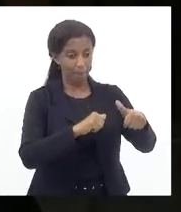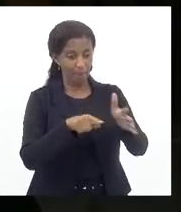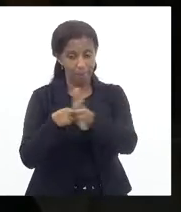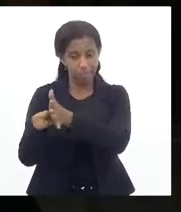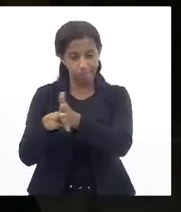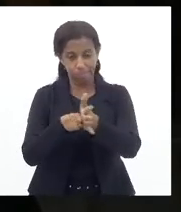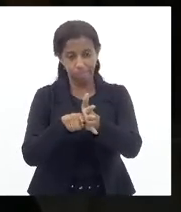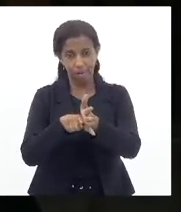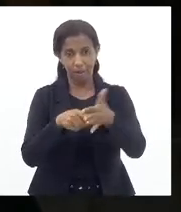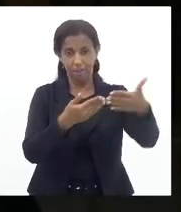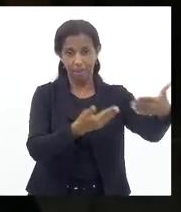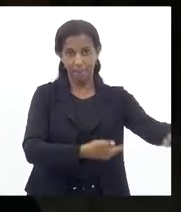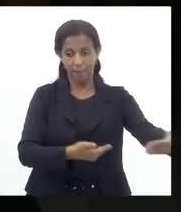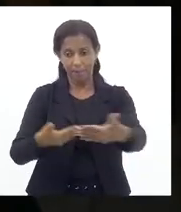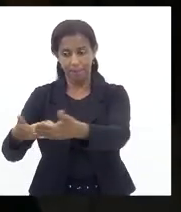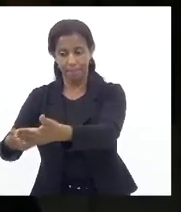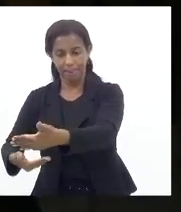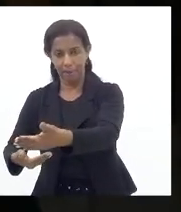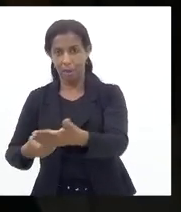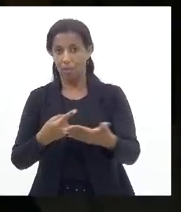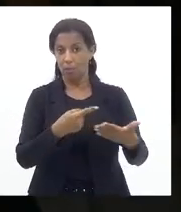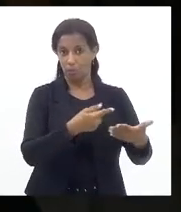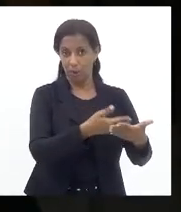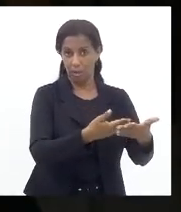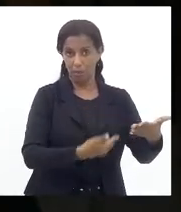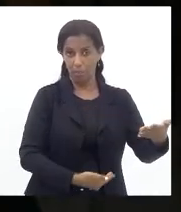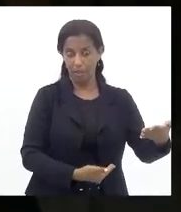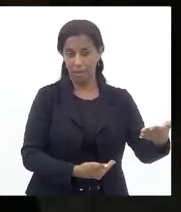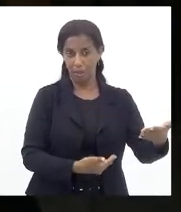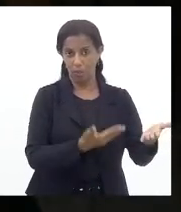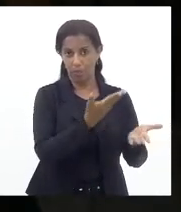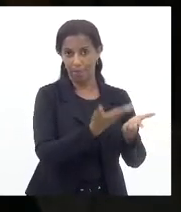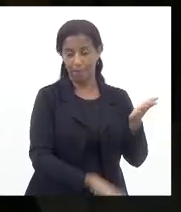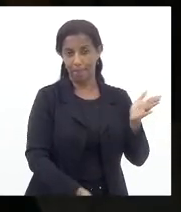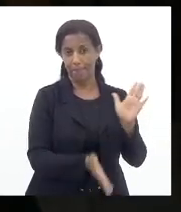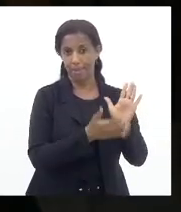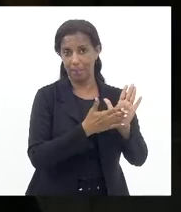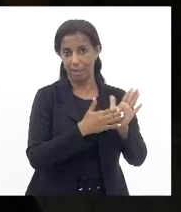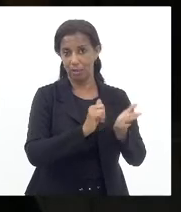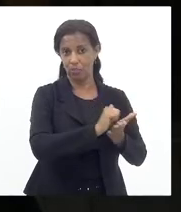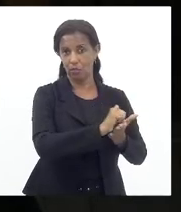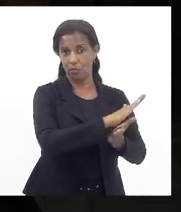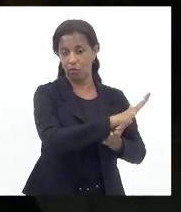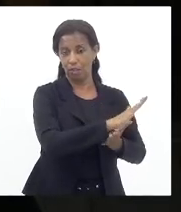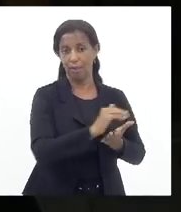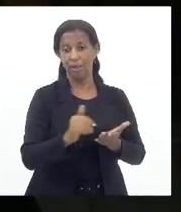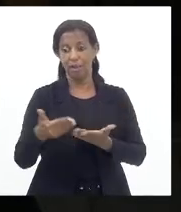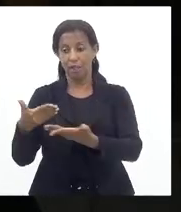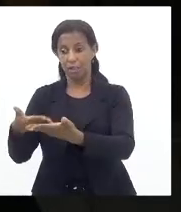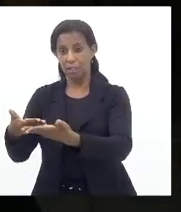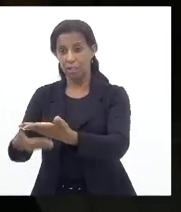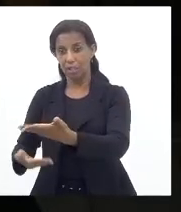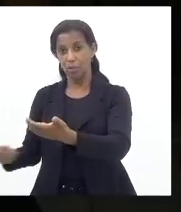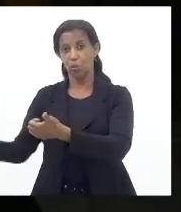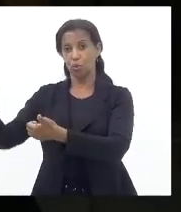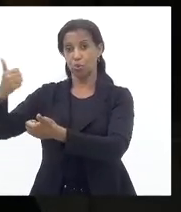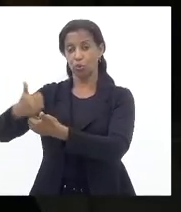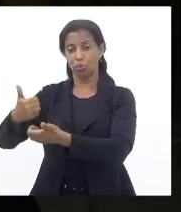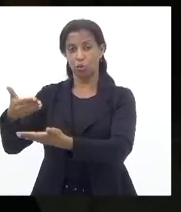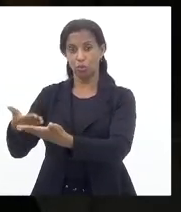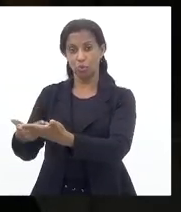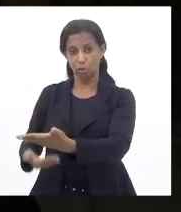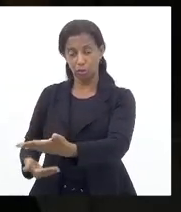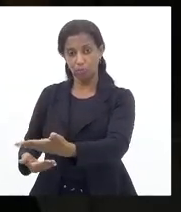Separada Porque um Perdeu o mandato Foi empichado E vossa Senhoria Deputado Valdeck Foi o relator Da